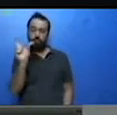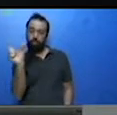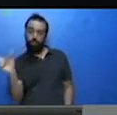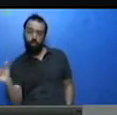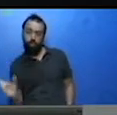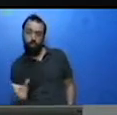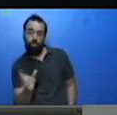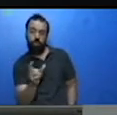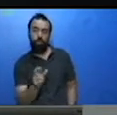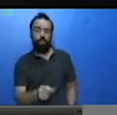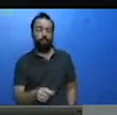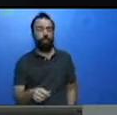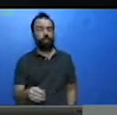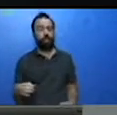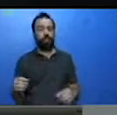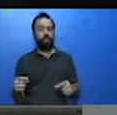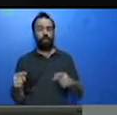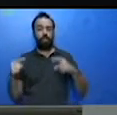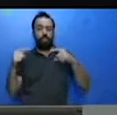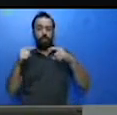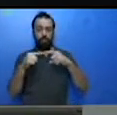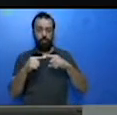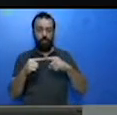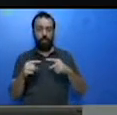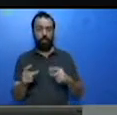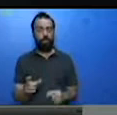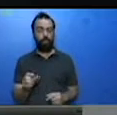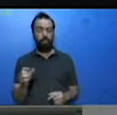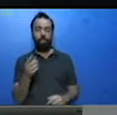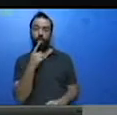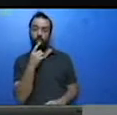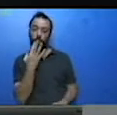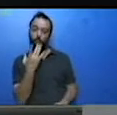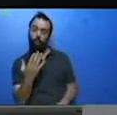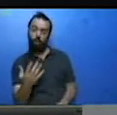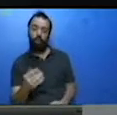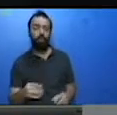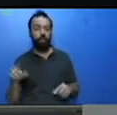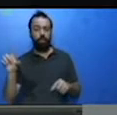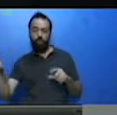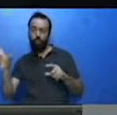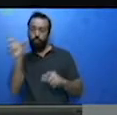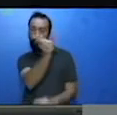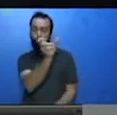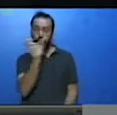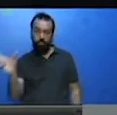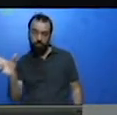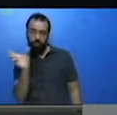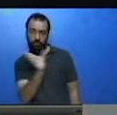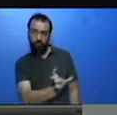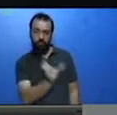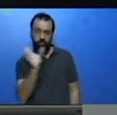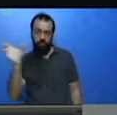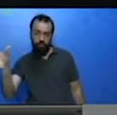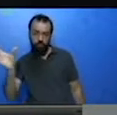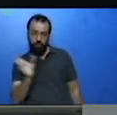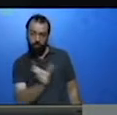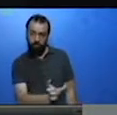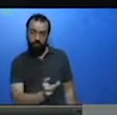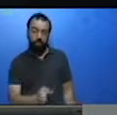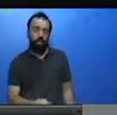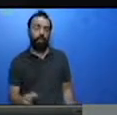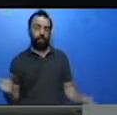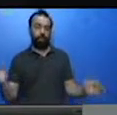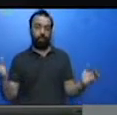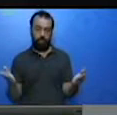Agora, preste bastante atenção no quadro D, E e F. Vamos trabalhar